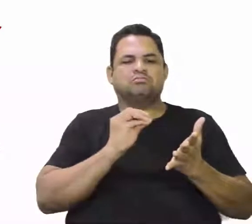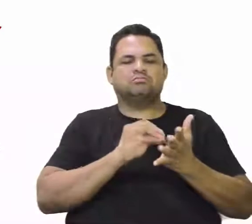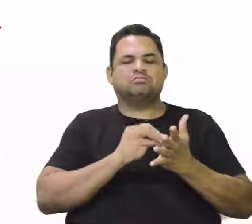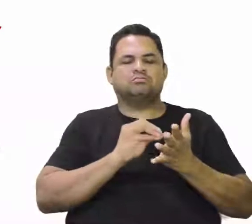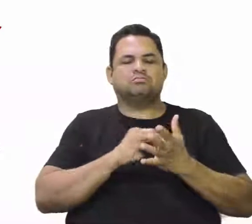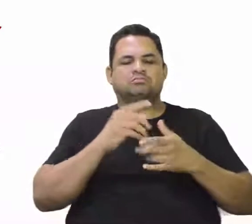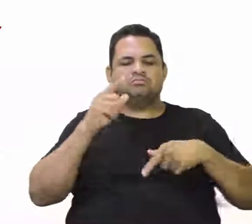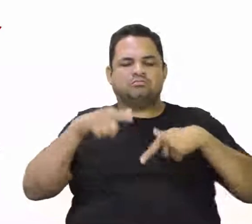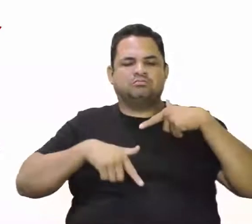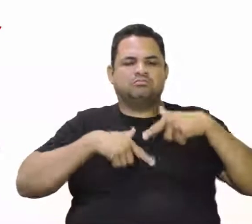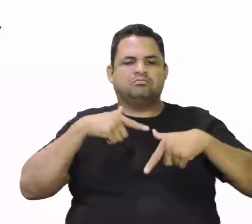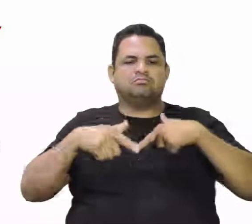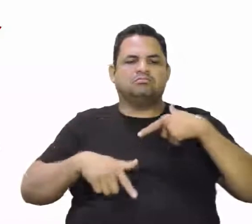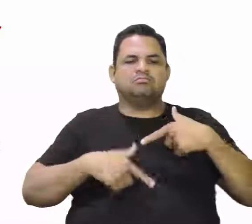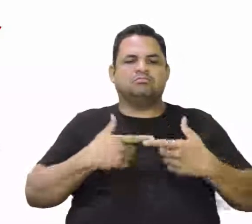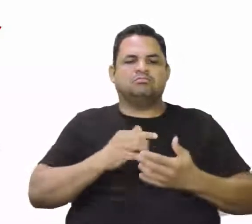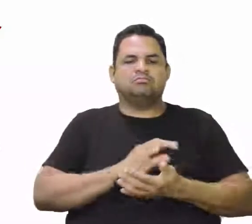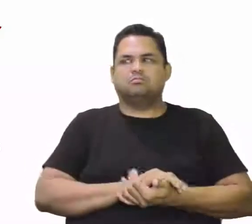ausência de trabalho.